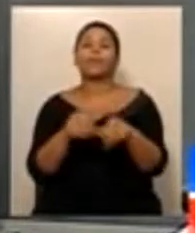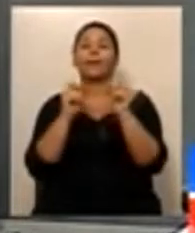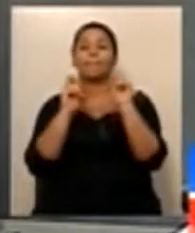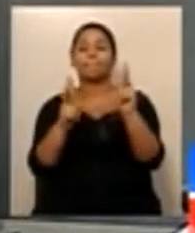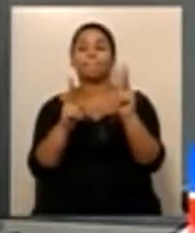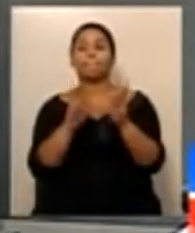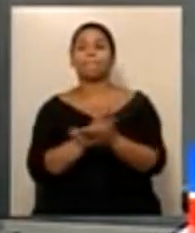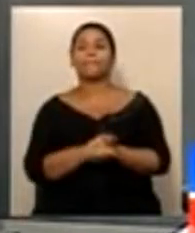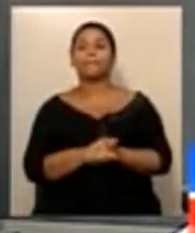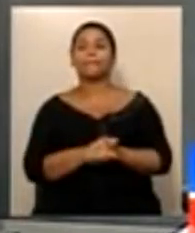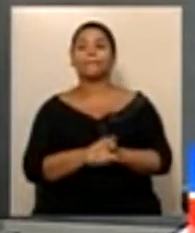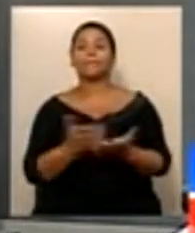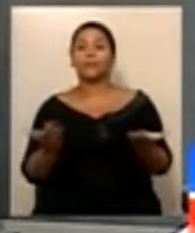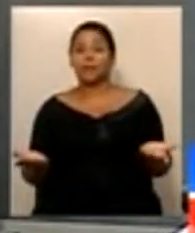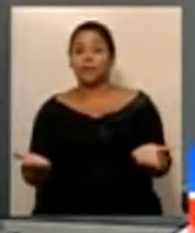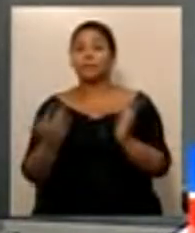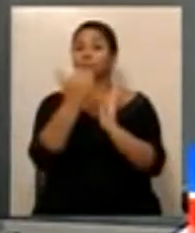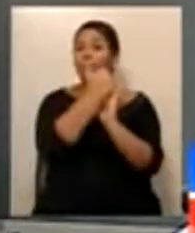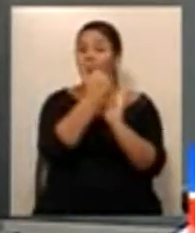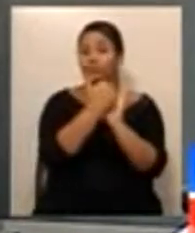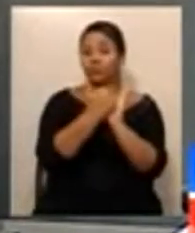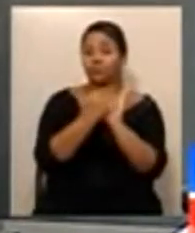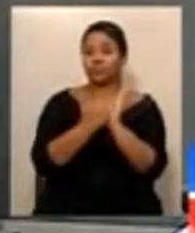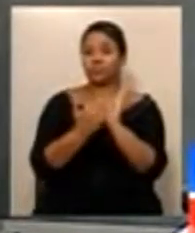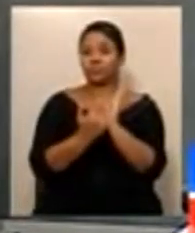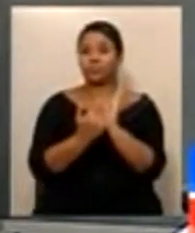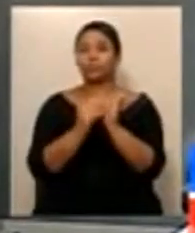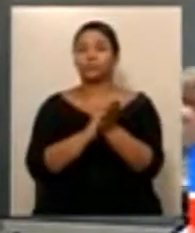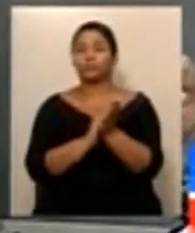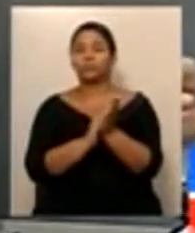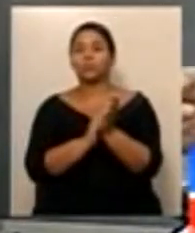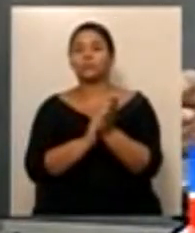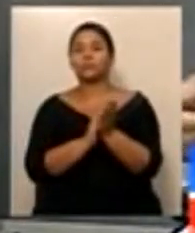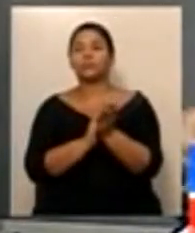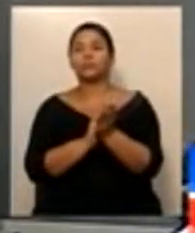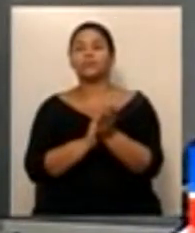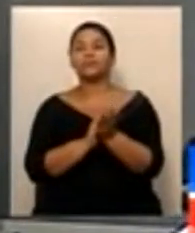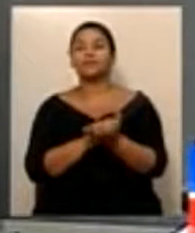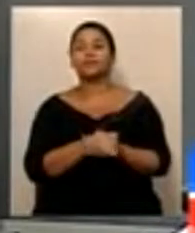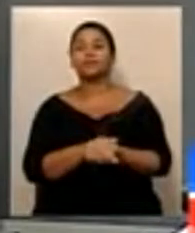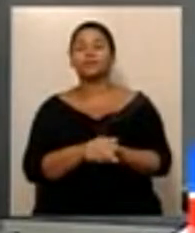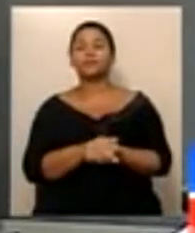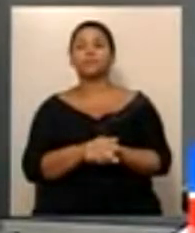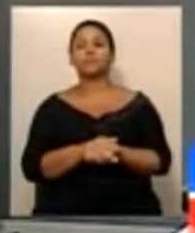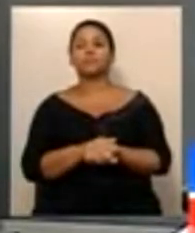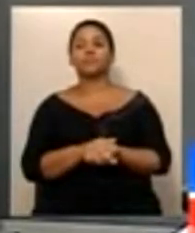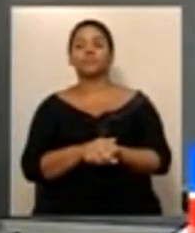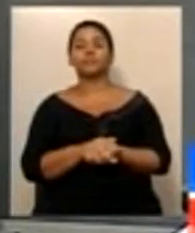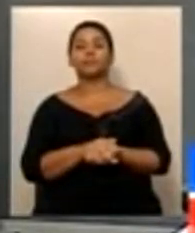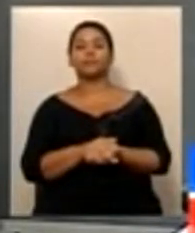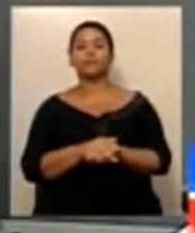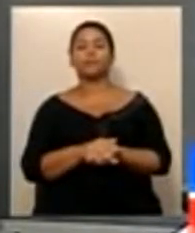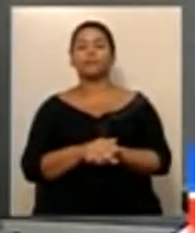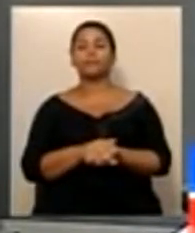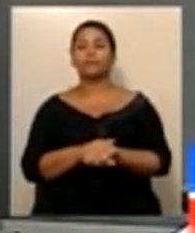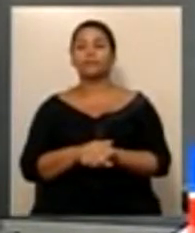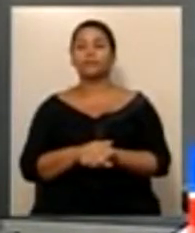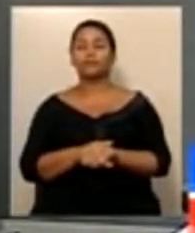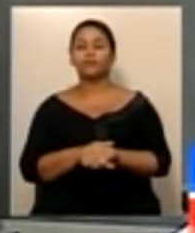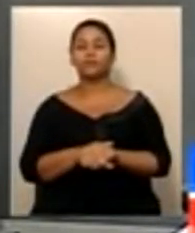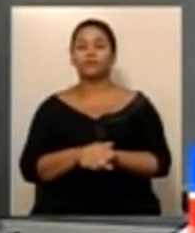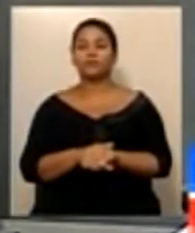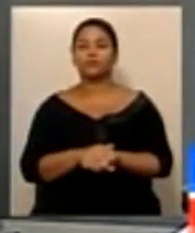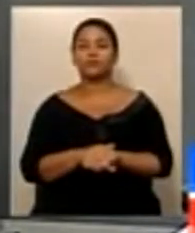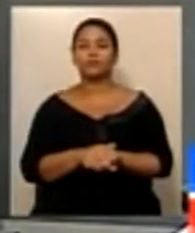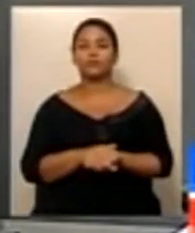Esse processo, senhores deputados, estão fora da relação, porque foi aprovado o regime de urgência para os mesmos. Processo número